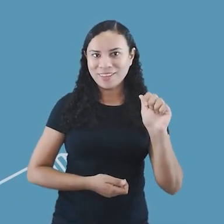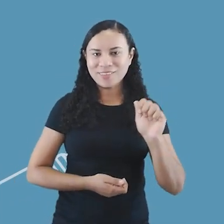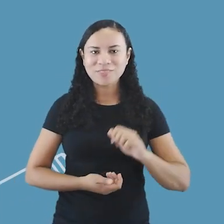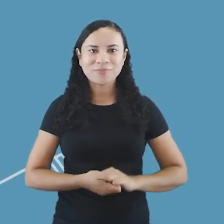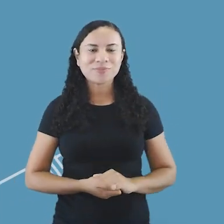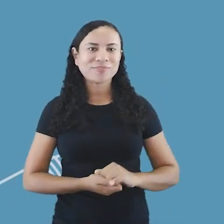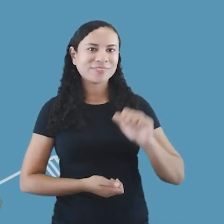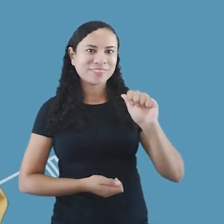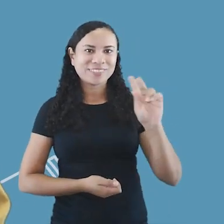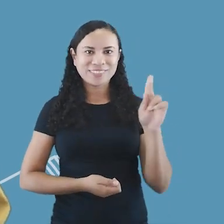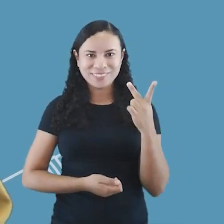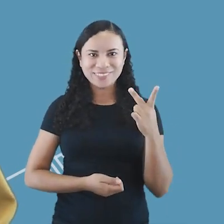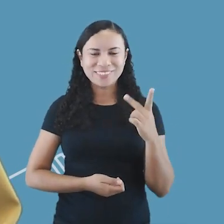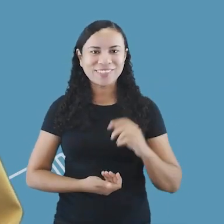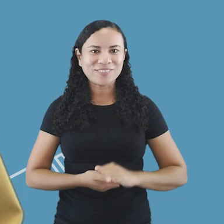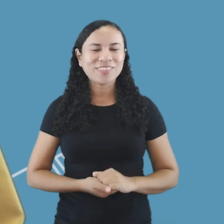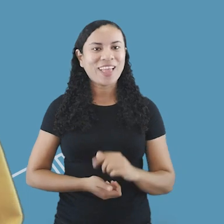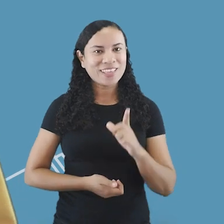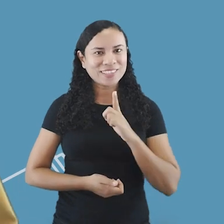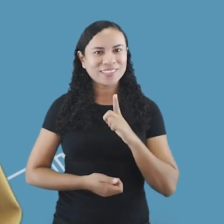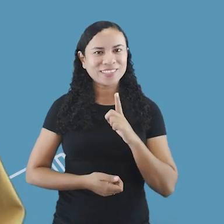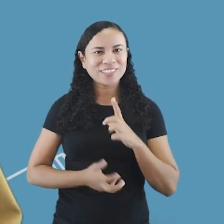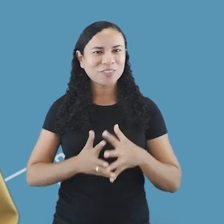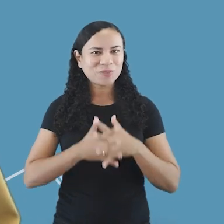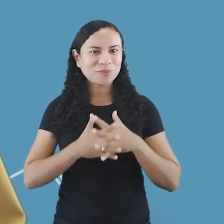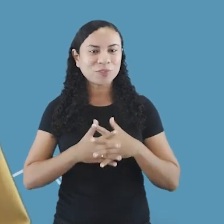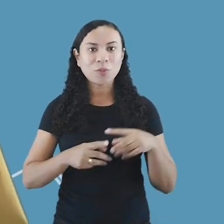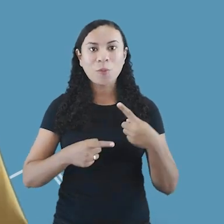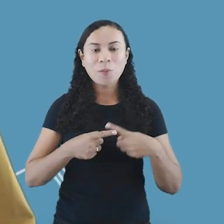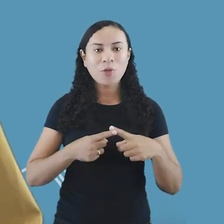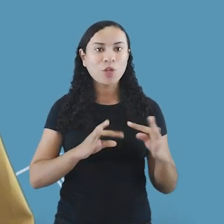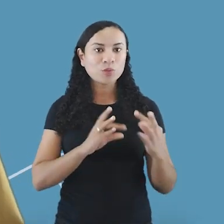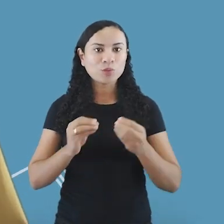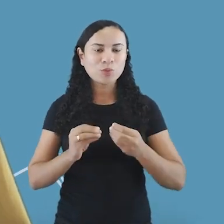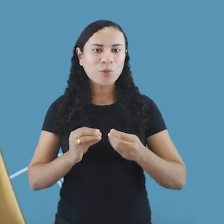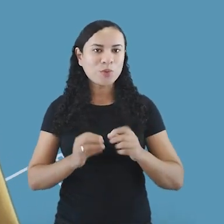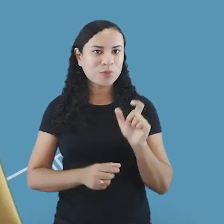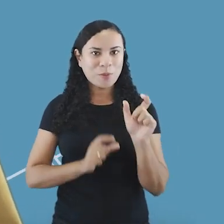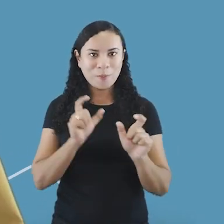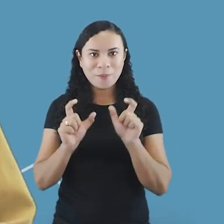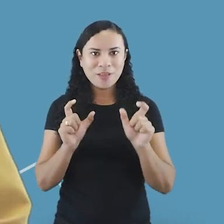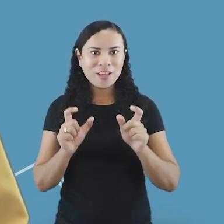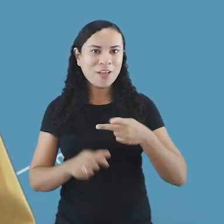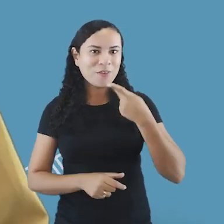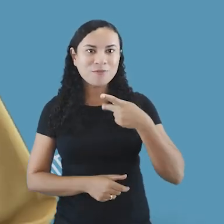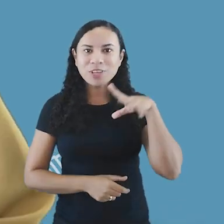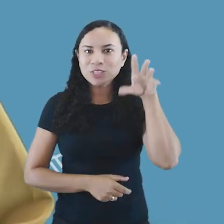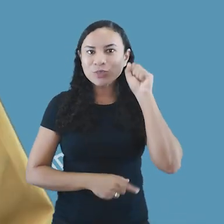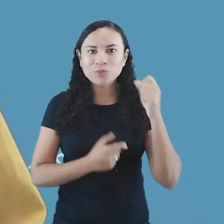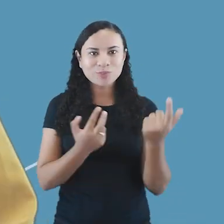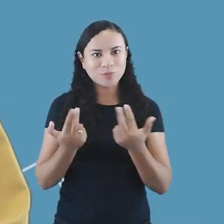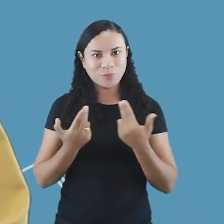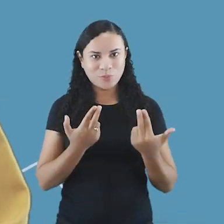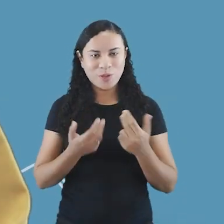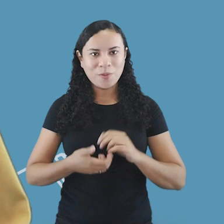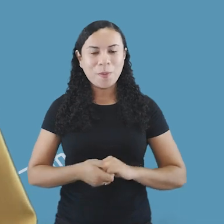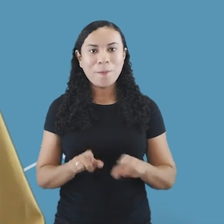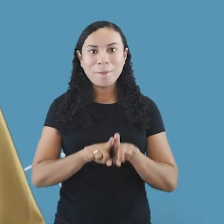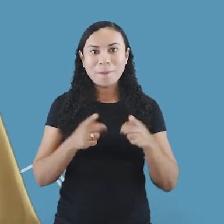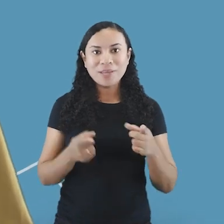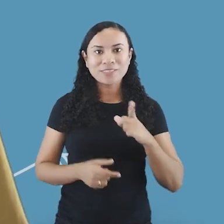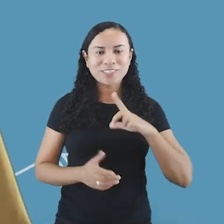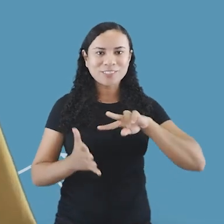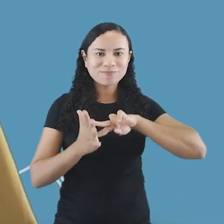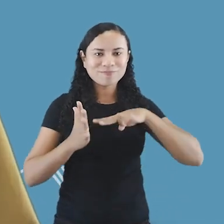A-H surge porque todas essas palavras são pronunciadas da mesma forma. Apesar disso, apresentam